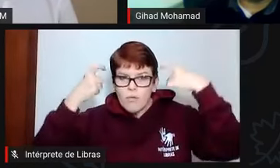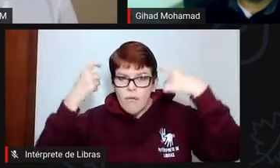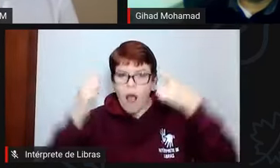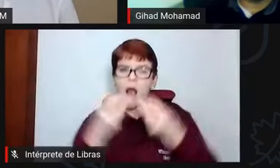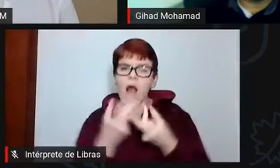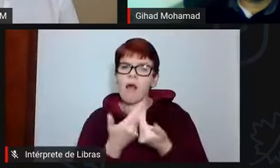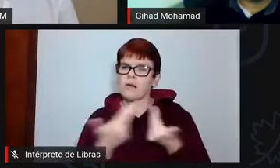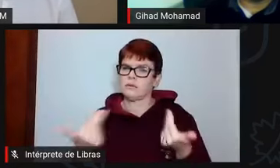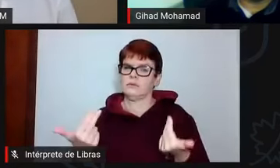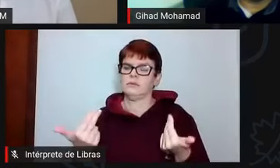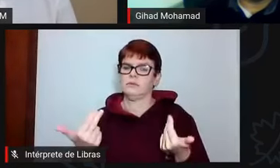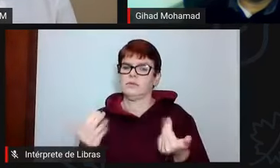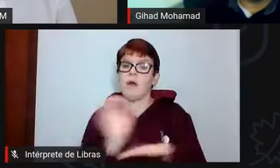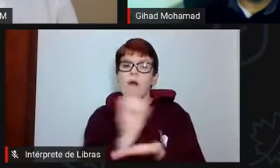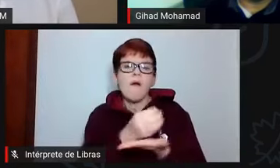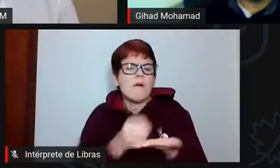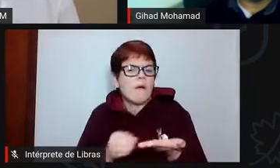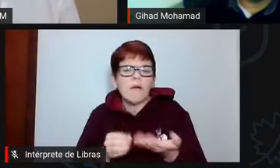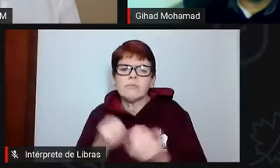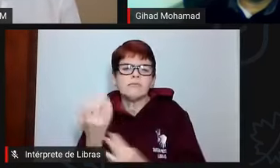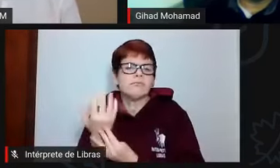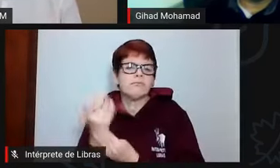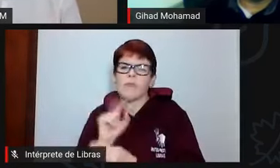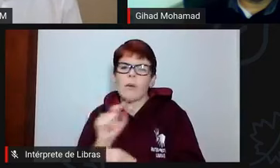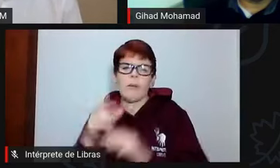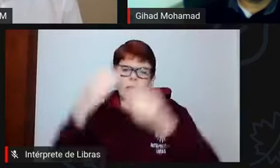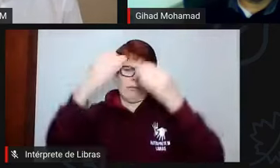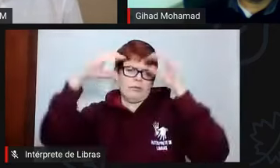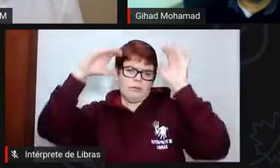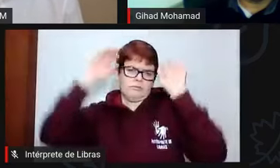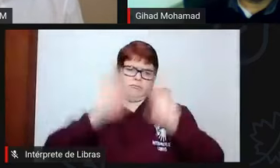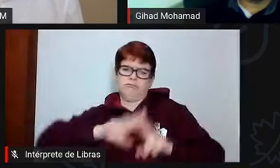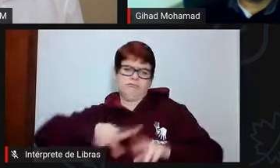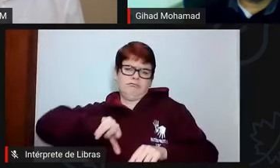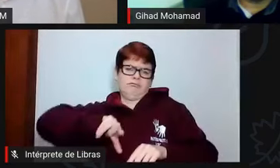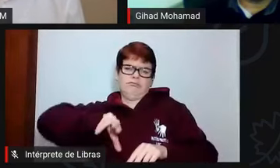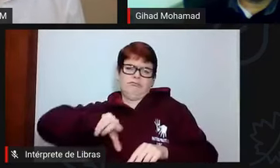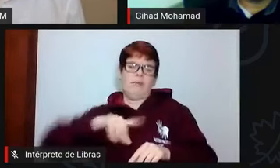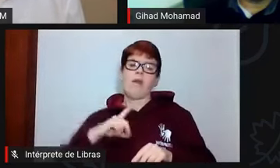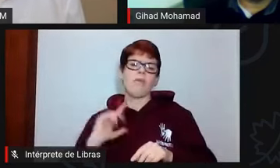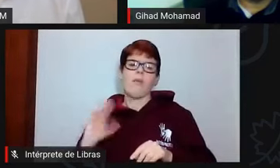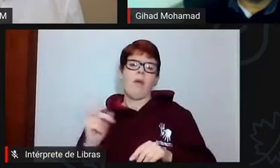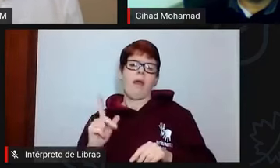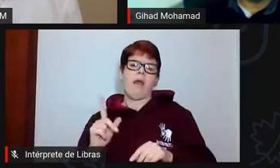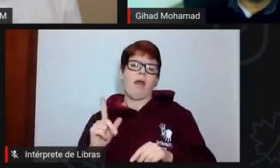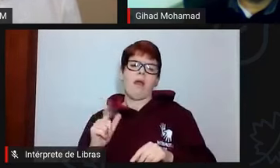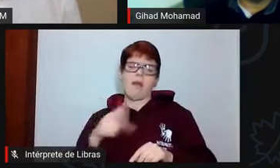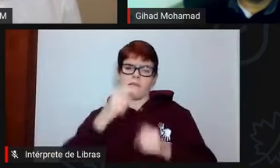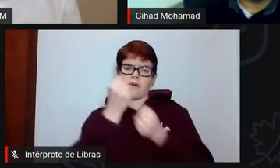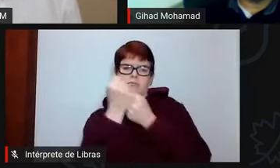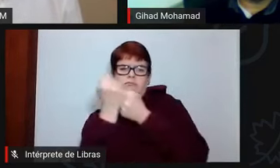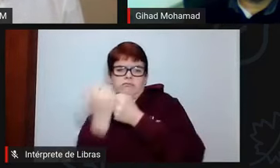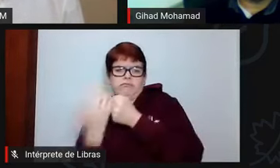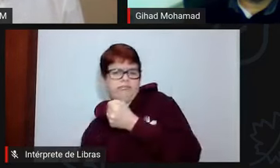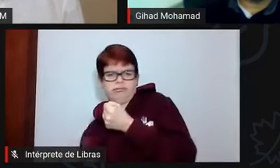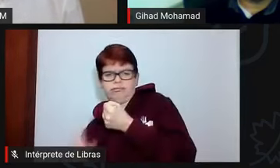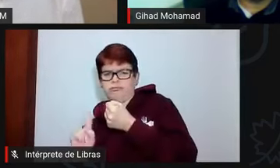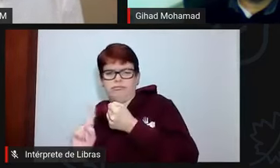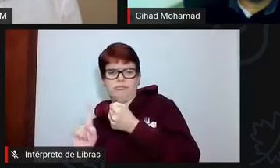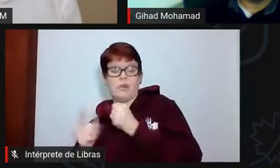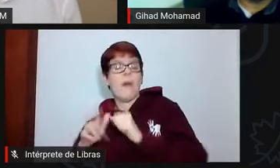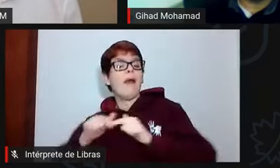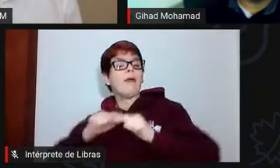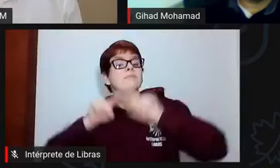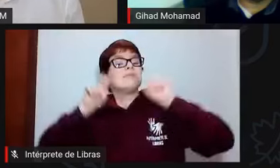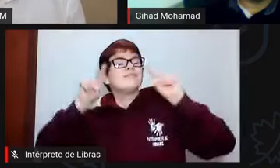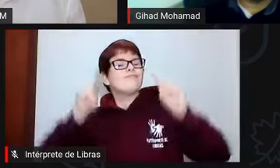veja, orçamento da universidade não é para o reitor, não é para os dirigentes da instituição, não é para os servidores